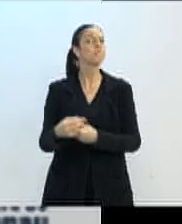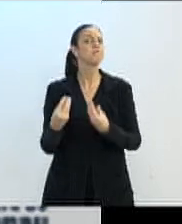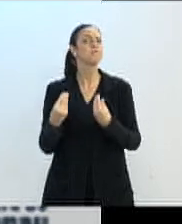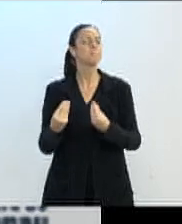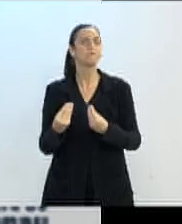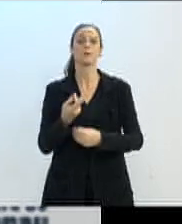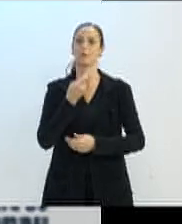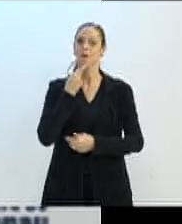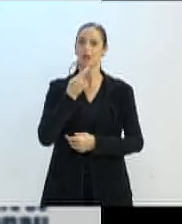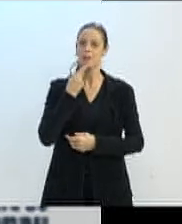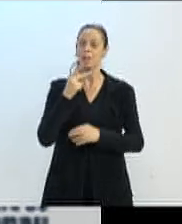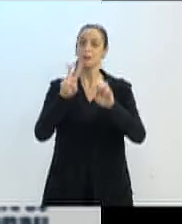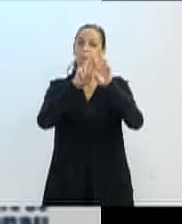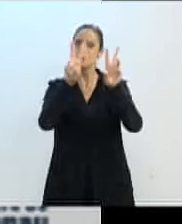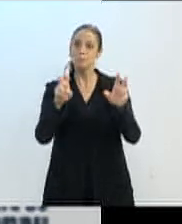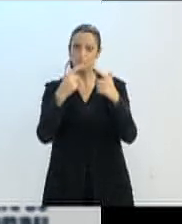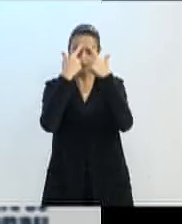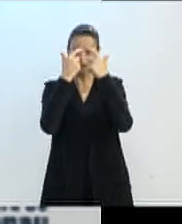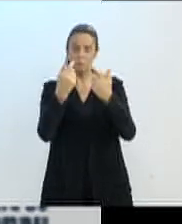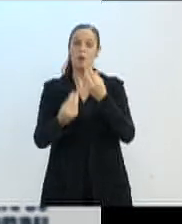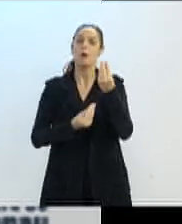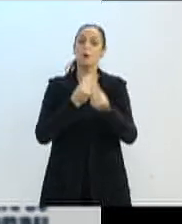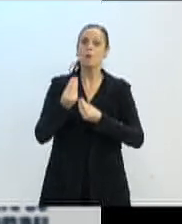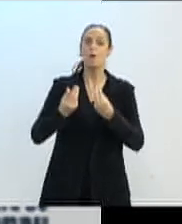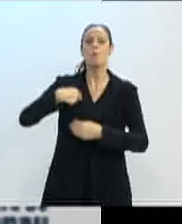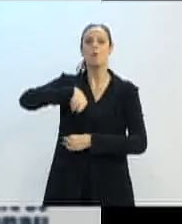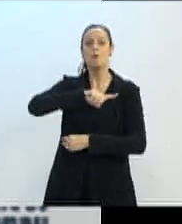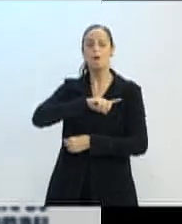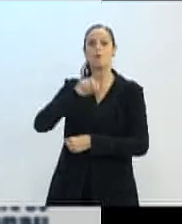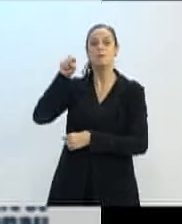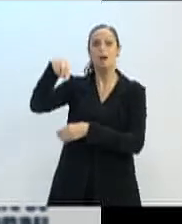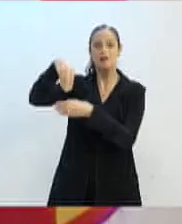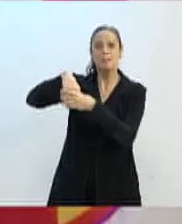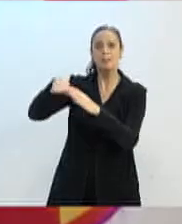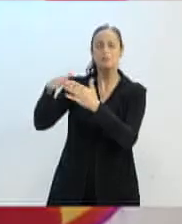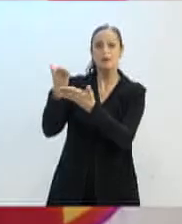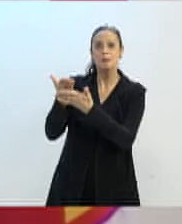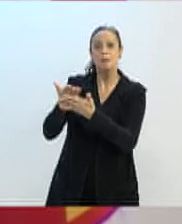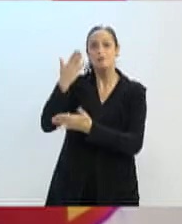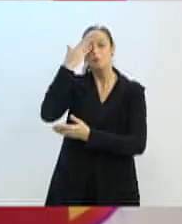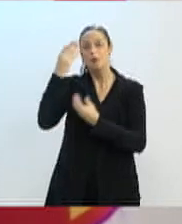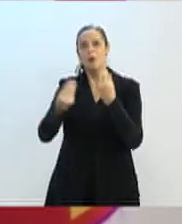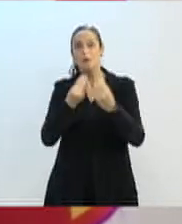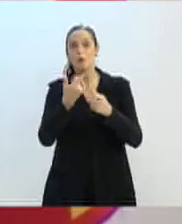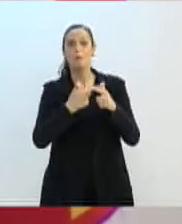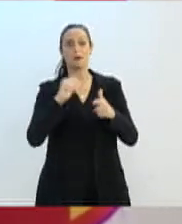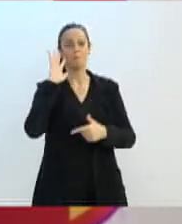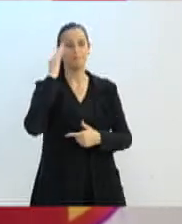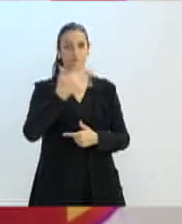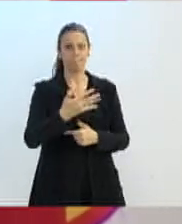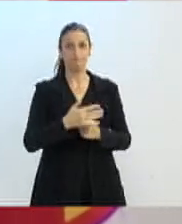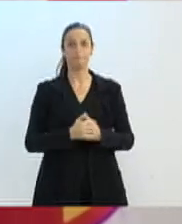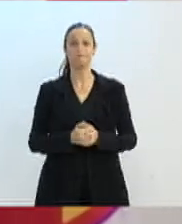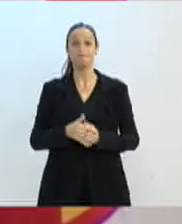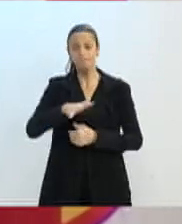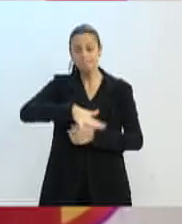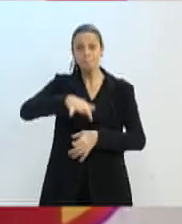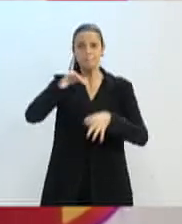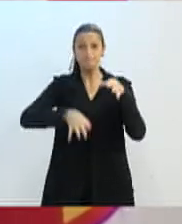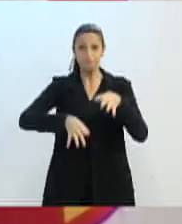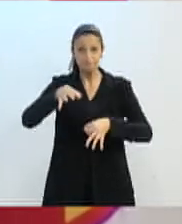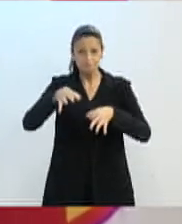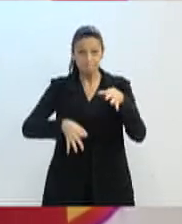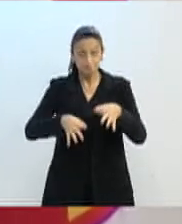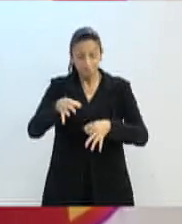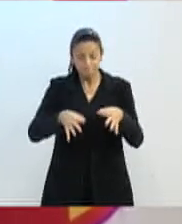situações e como é importante a gente, lá na ponta, estar bem qualificado. E, enquanto o Poder Judiciário, as nossas